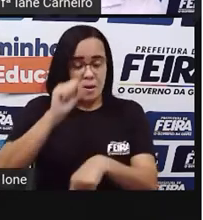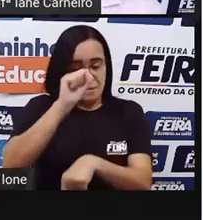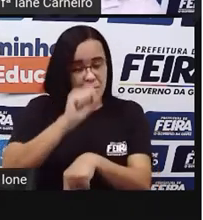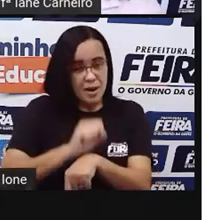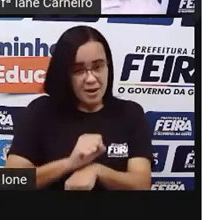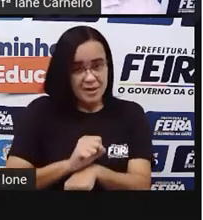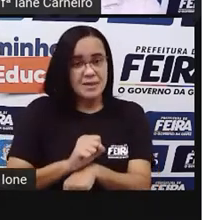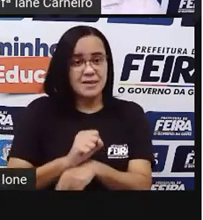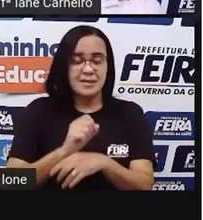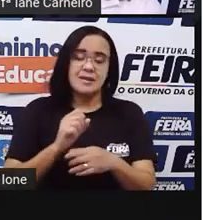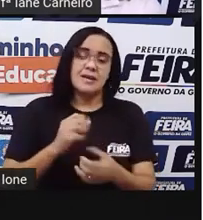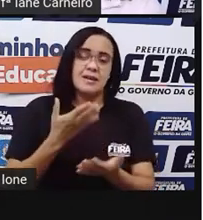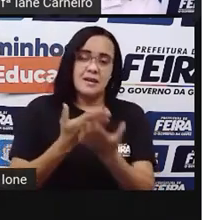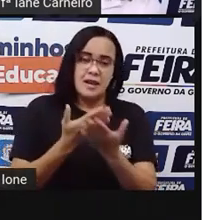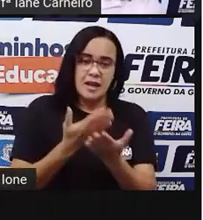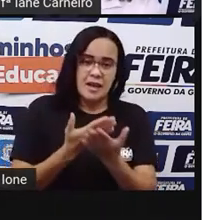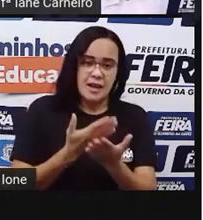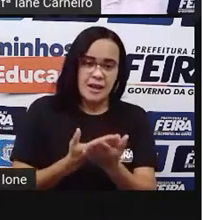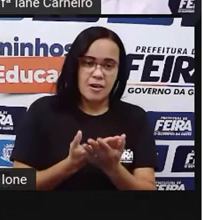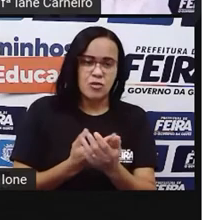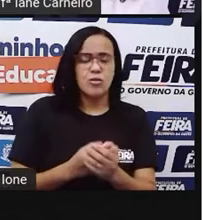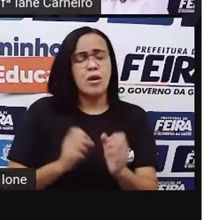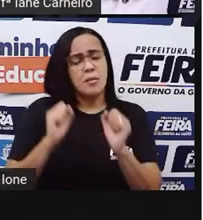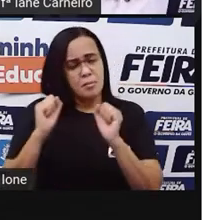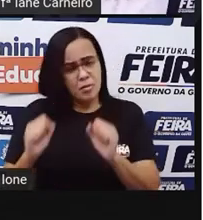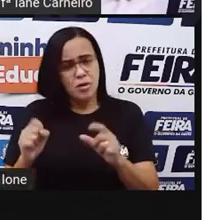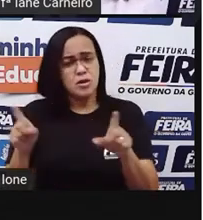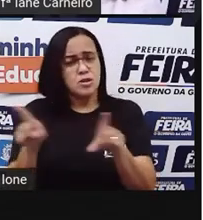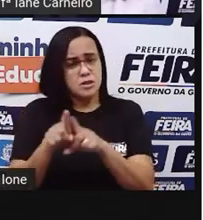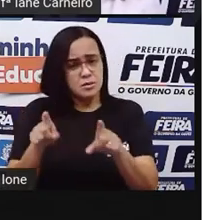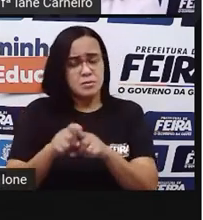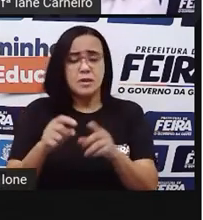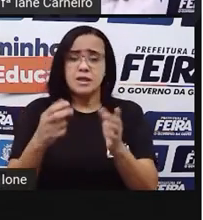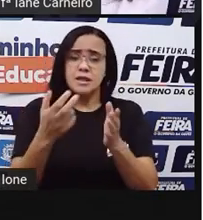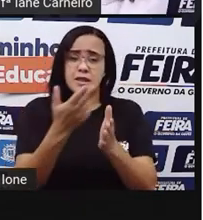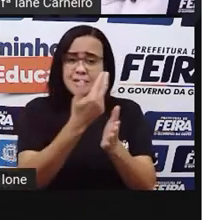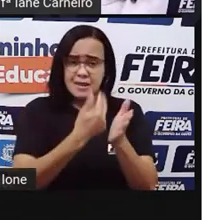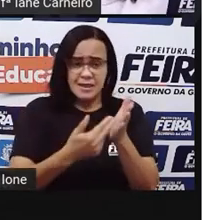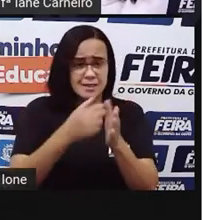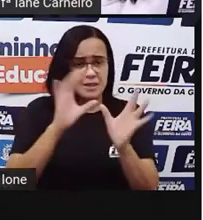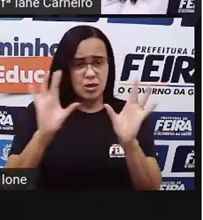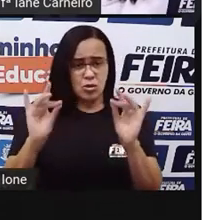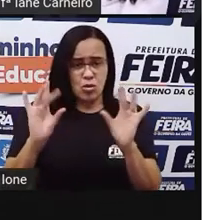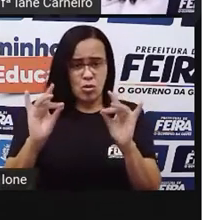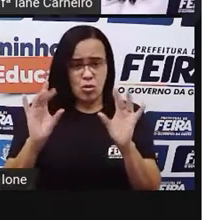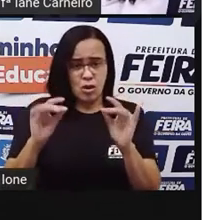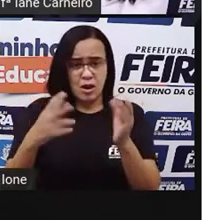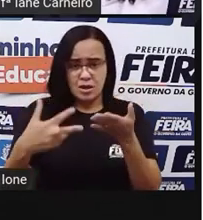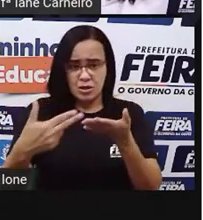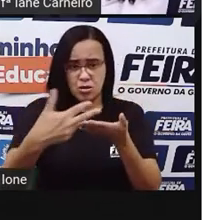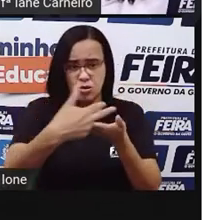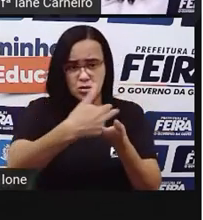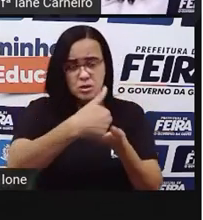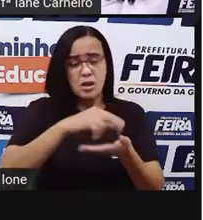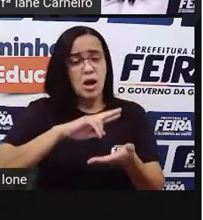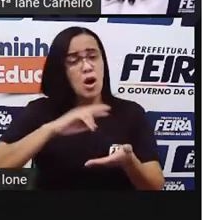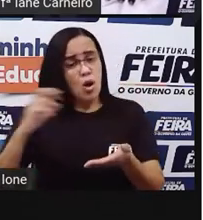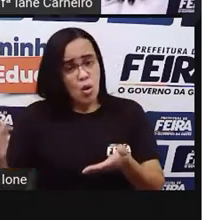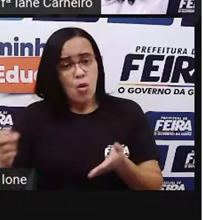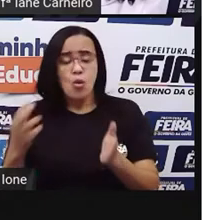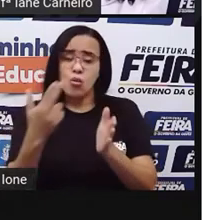Procurar até imagens e colar, usar a criatividade aí. Ou só desenhar o bichinho mesmo, né? Então, você pode fazer o coelho assim, ó.